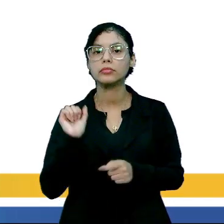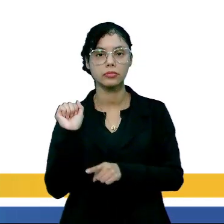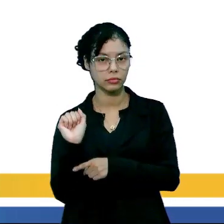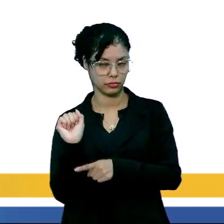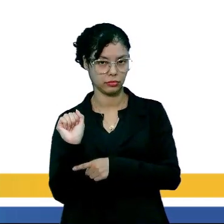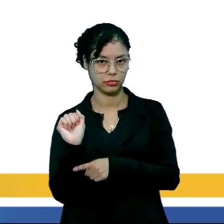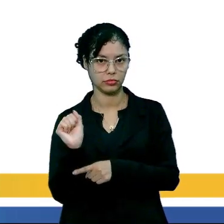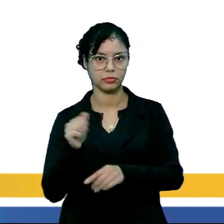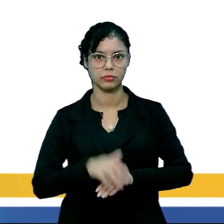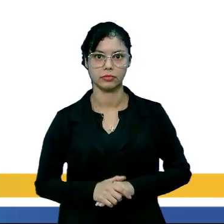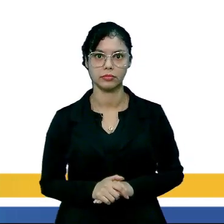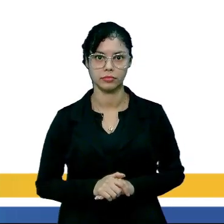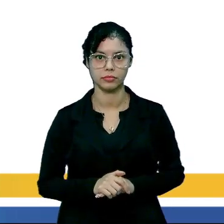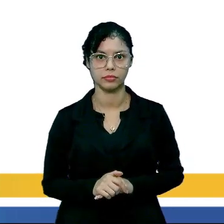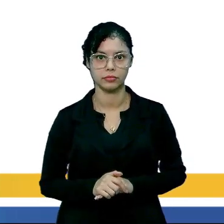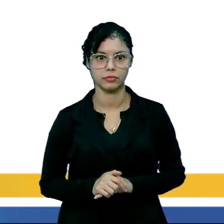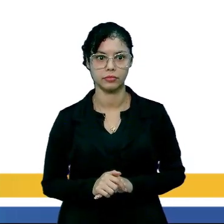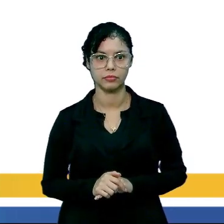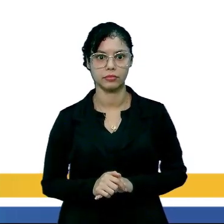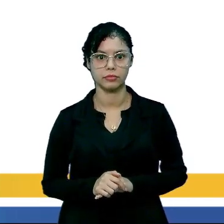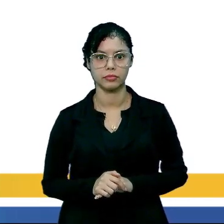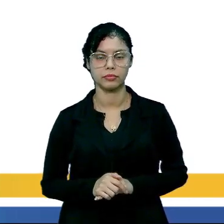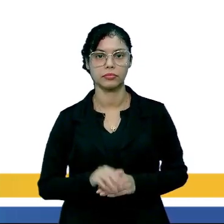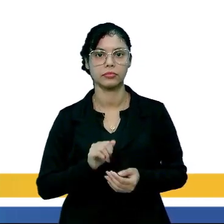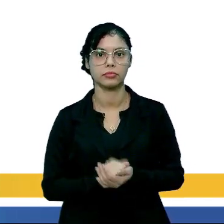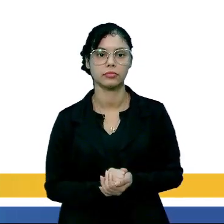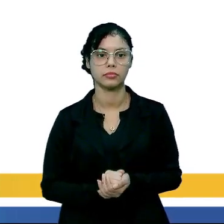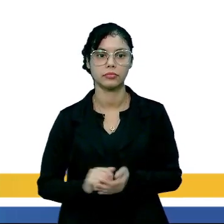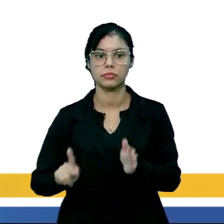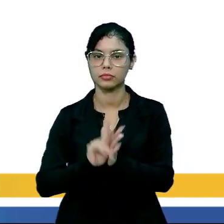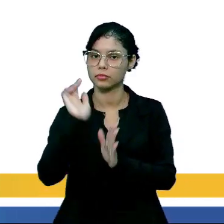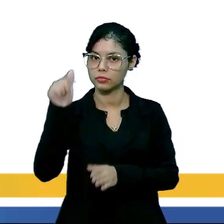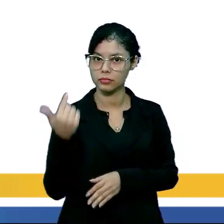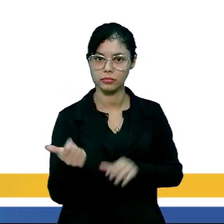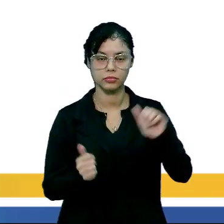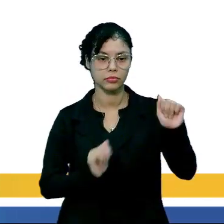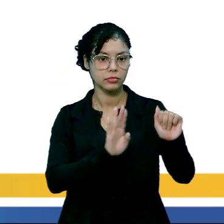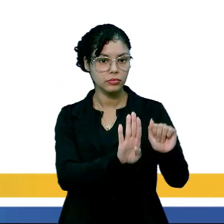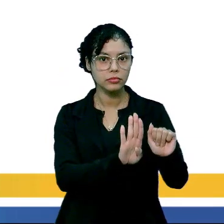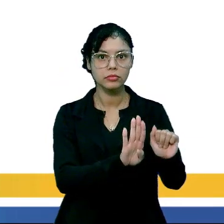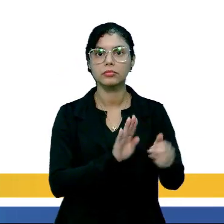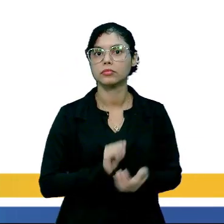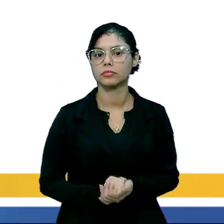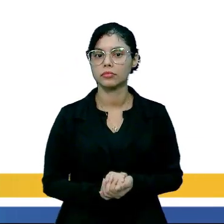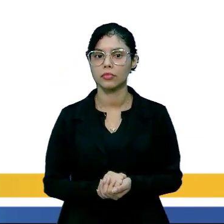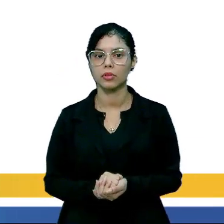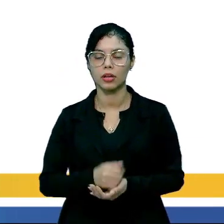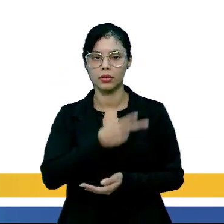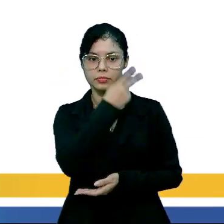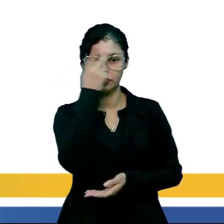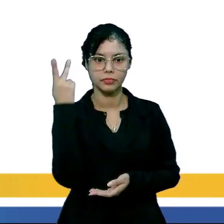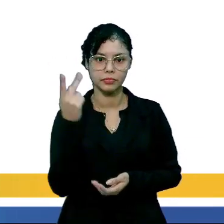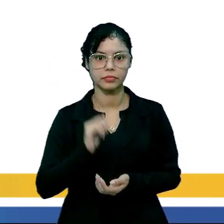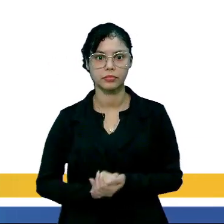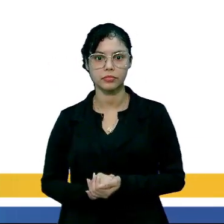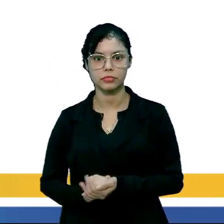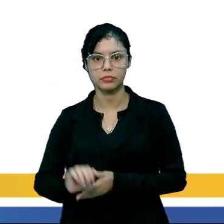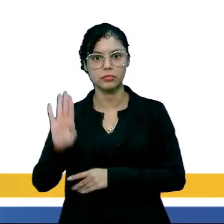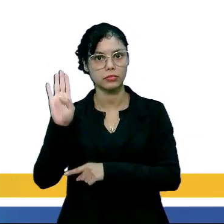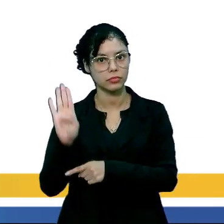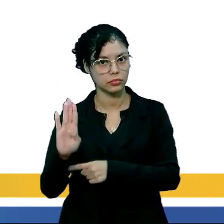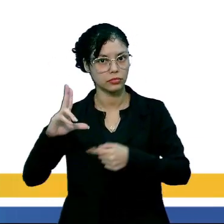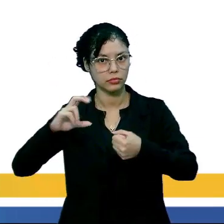A, né? Pelo vírus A. E o próximo, o AB, né? Que é pessoas infectadas